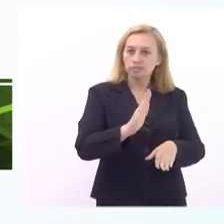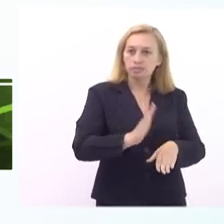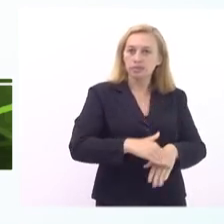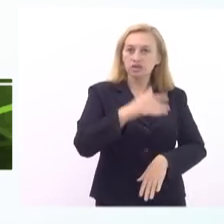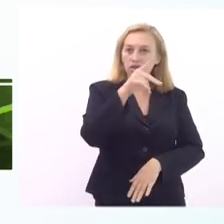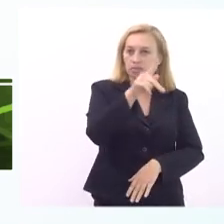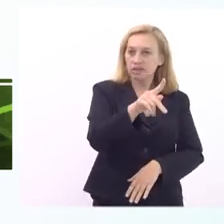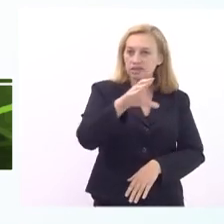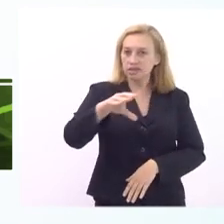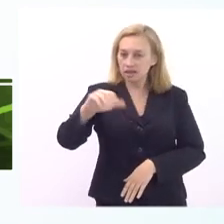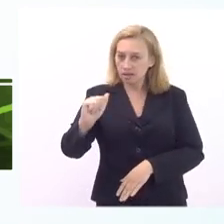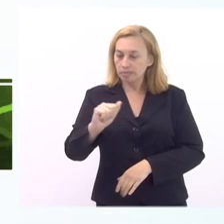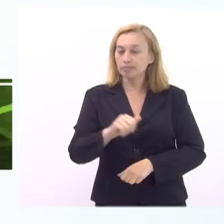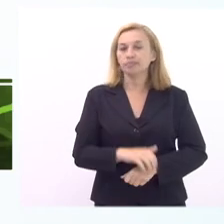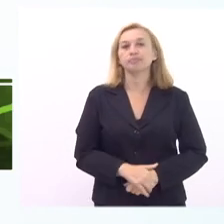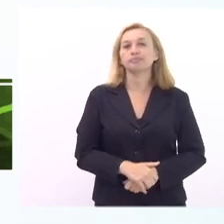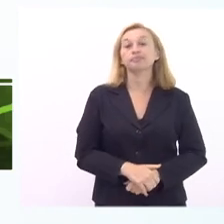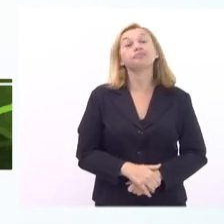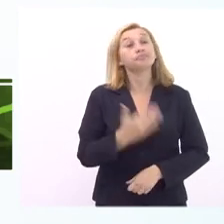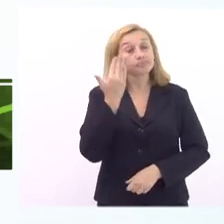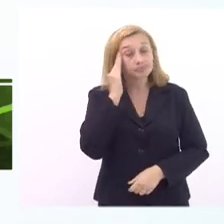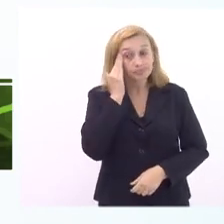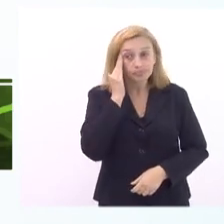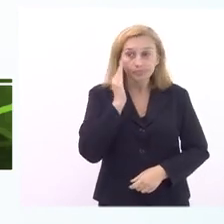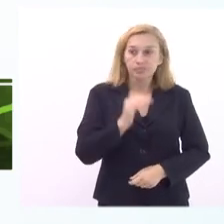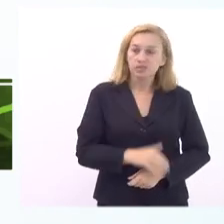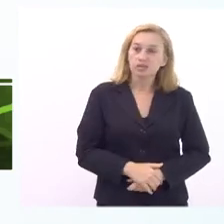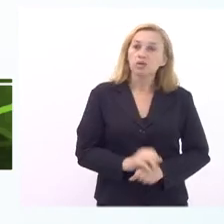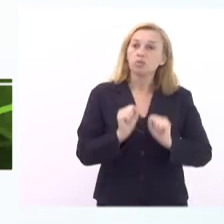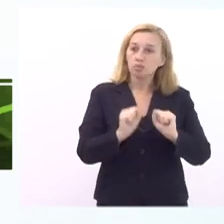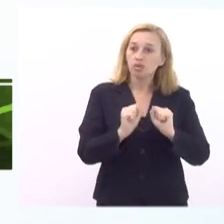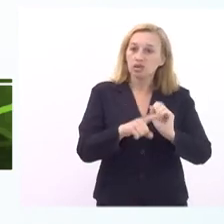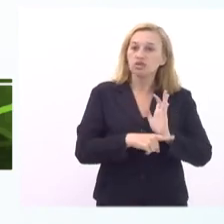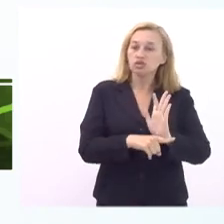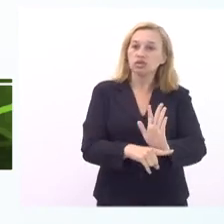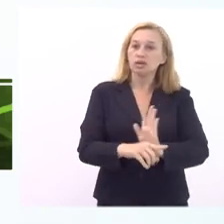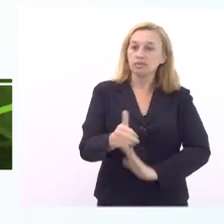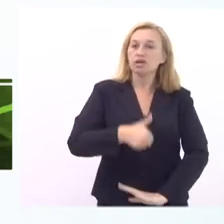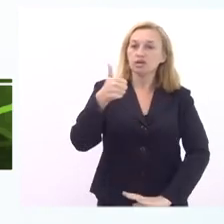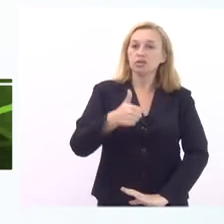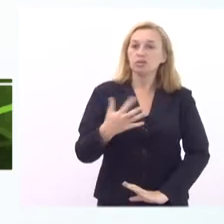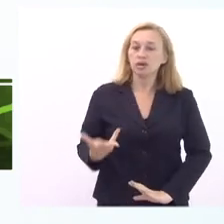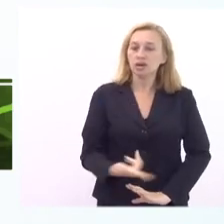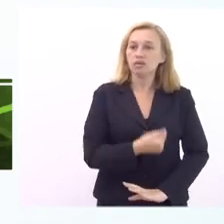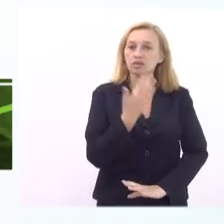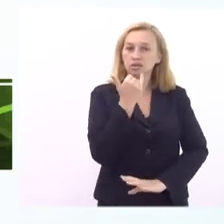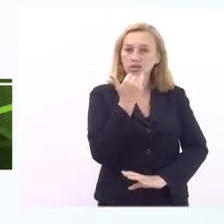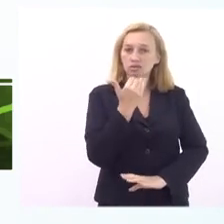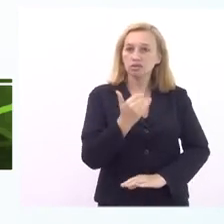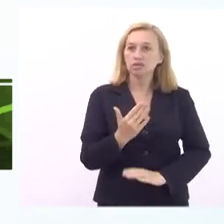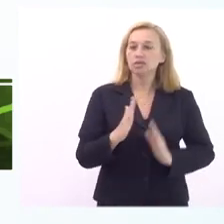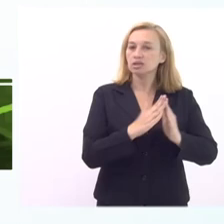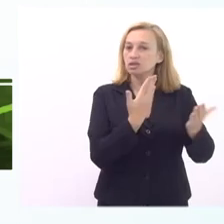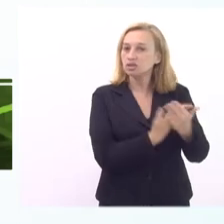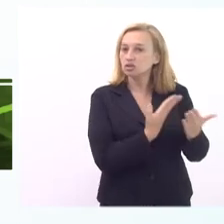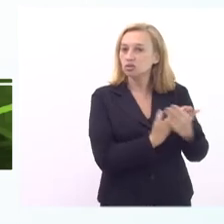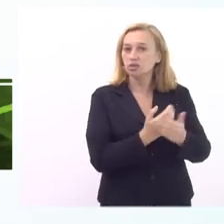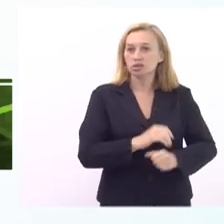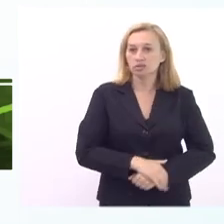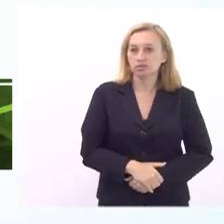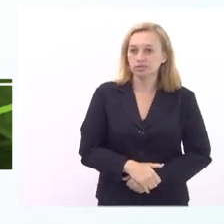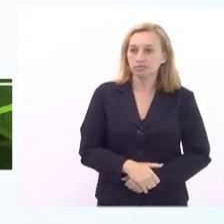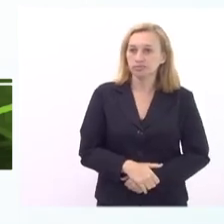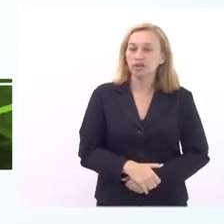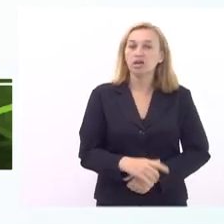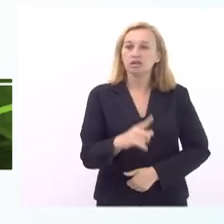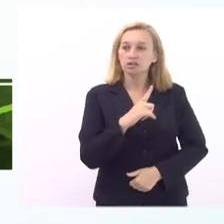a gente entende que isso pode contribuir muito para uma alimentação adequada no espaço escolar a